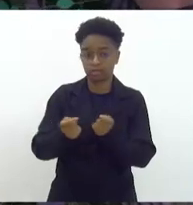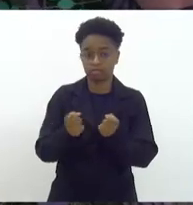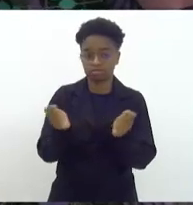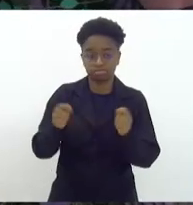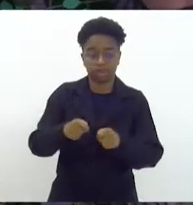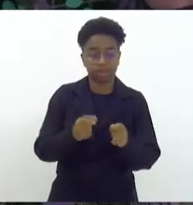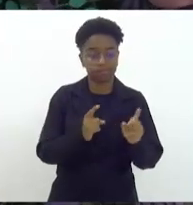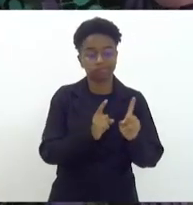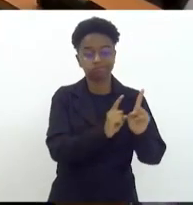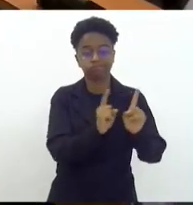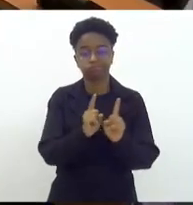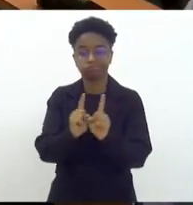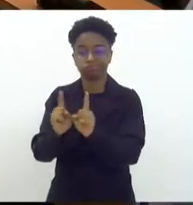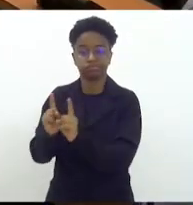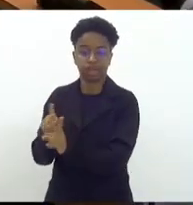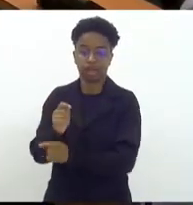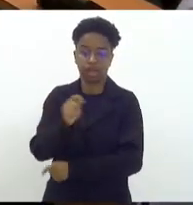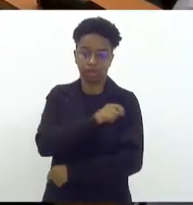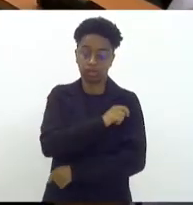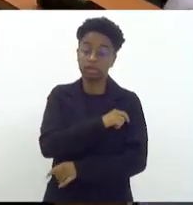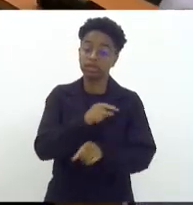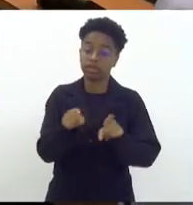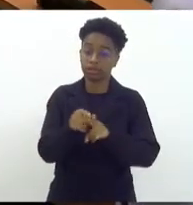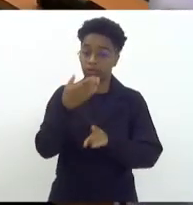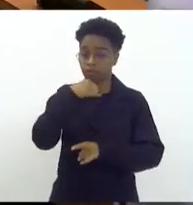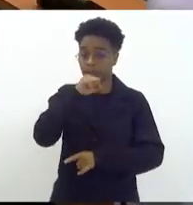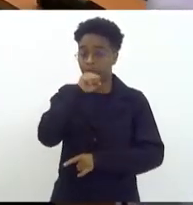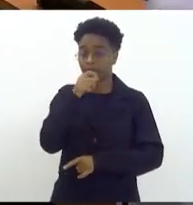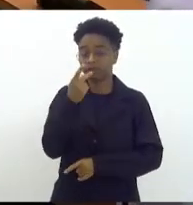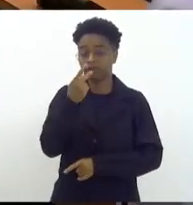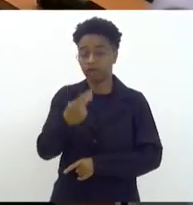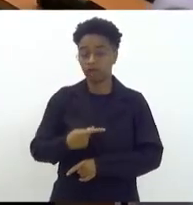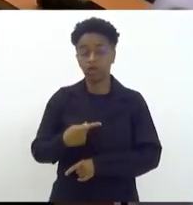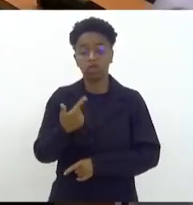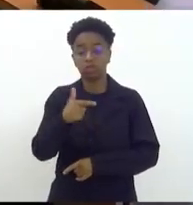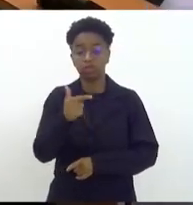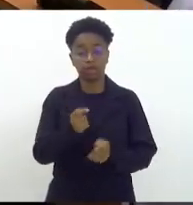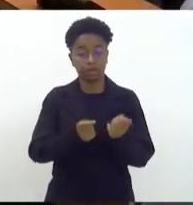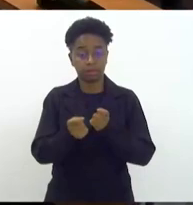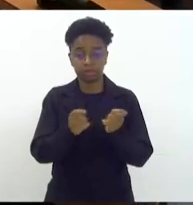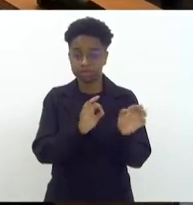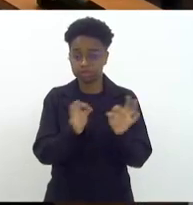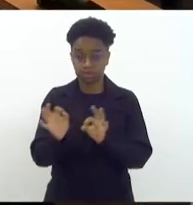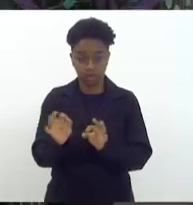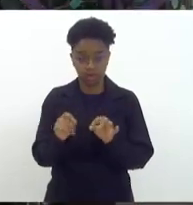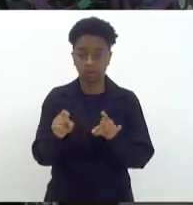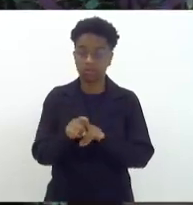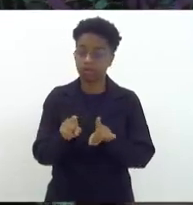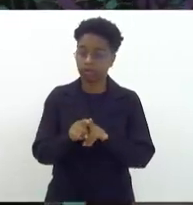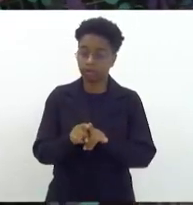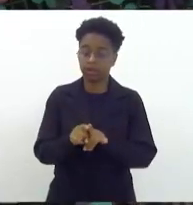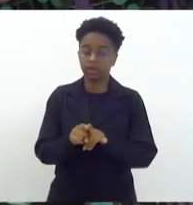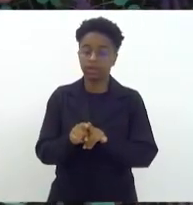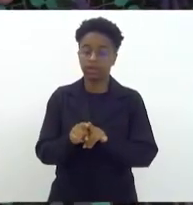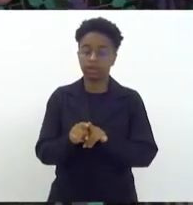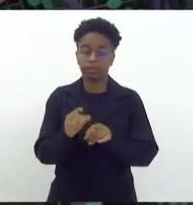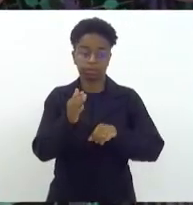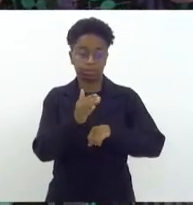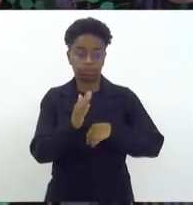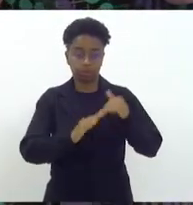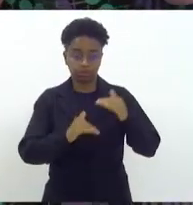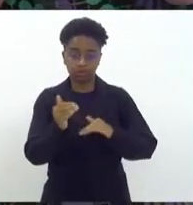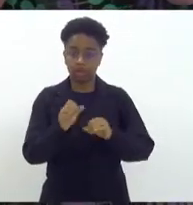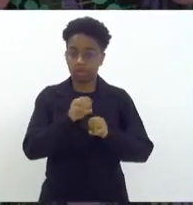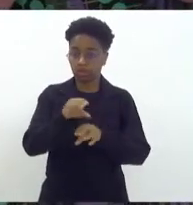Inclusive, esse pai que conversou comigo disse que o filho não se alimenta porque não tem mediação e a diretora e os outros profissionais de educação não